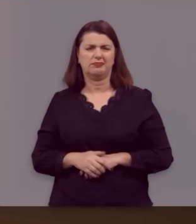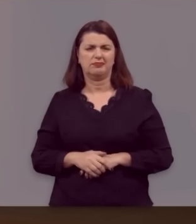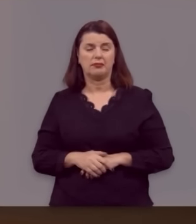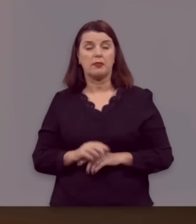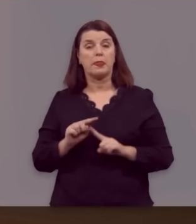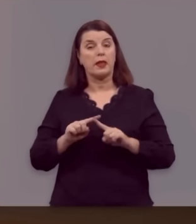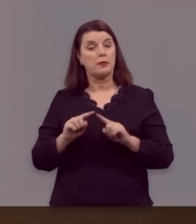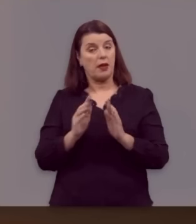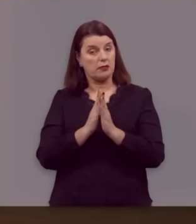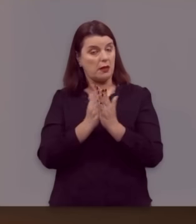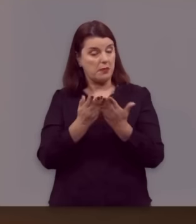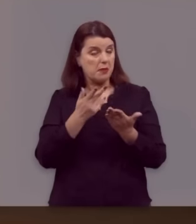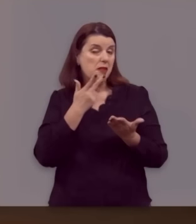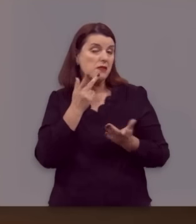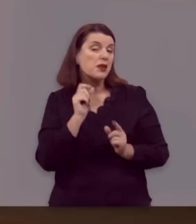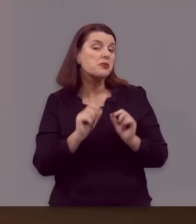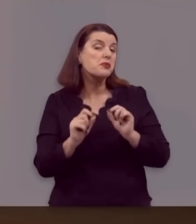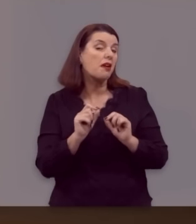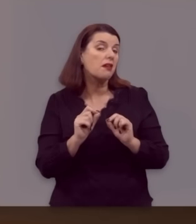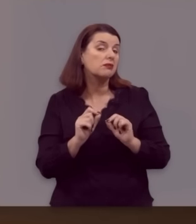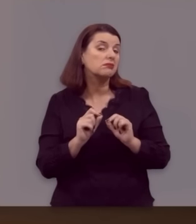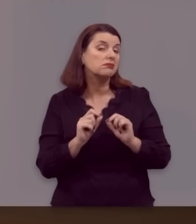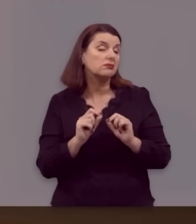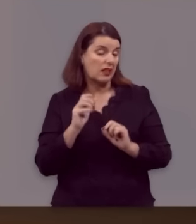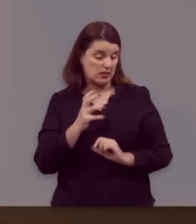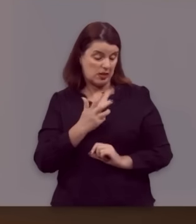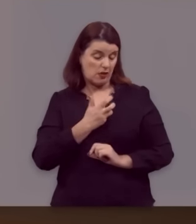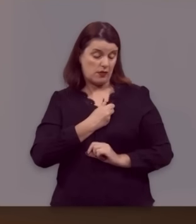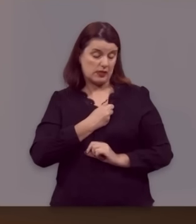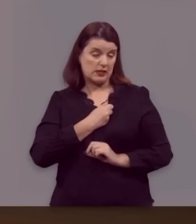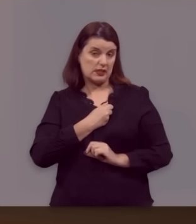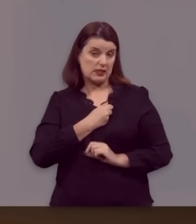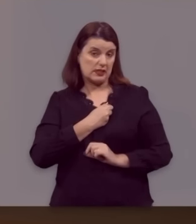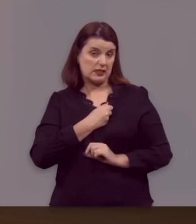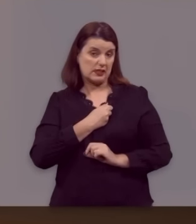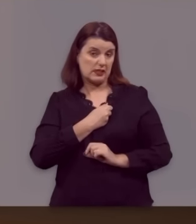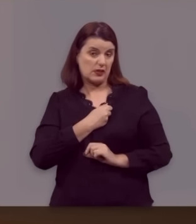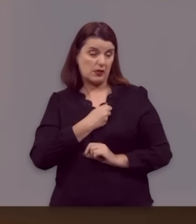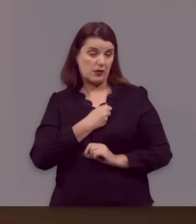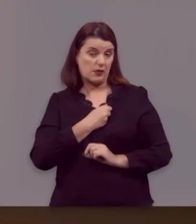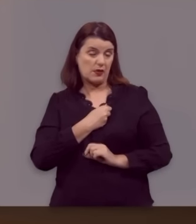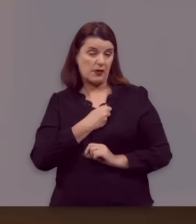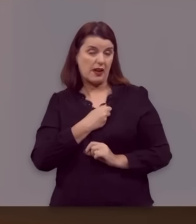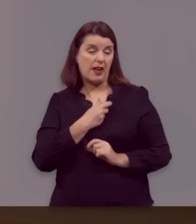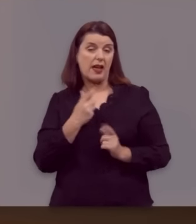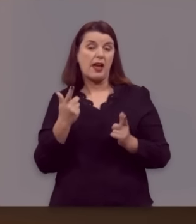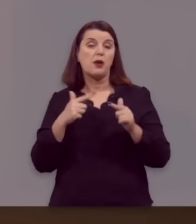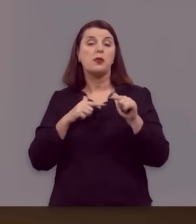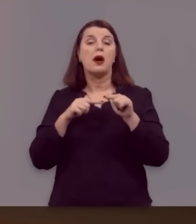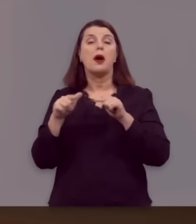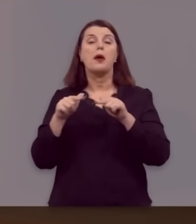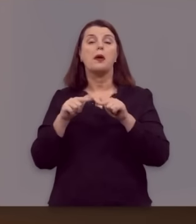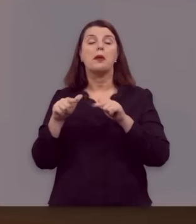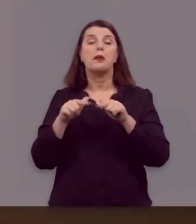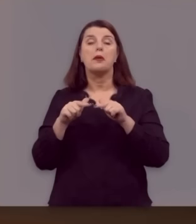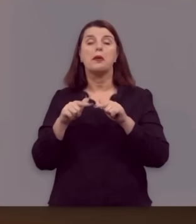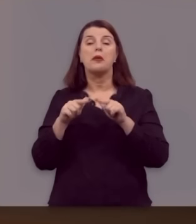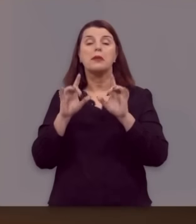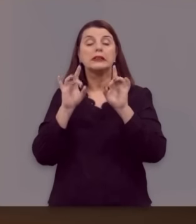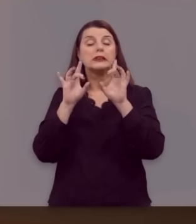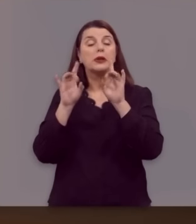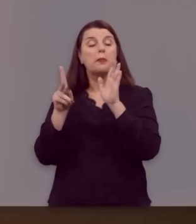Mas a Bíblia nos informa que a salvação é uma obra monergística de Deus. Ou, em outras palavras, é uma obra